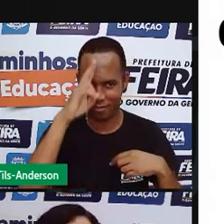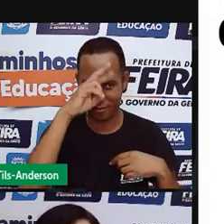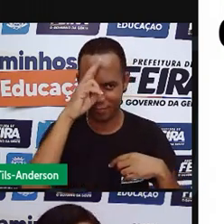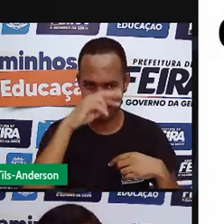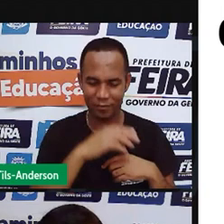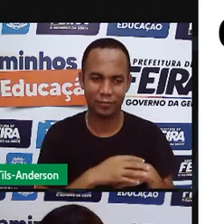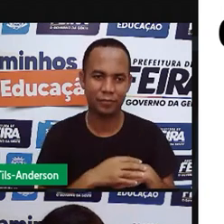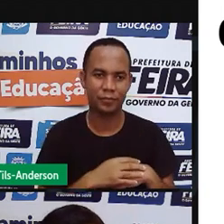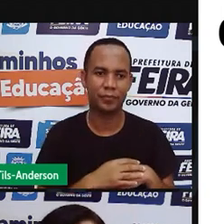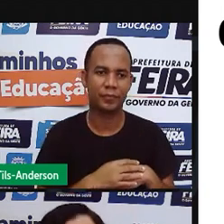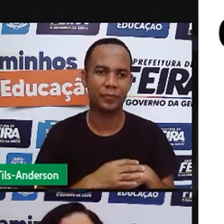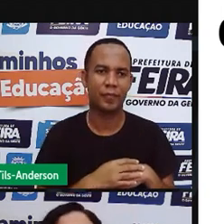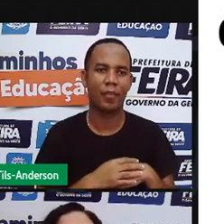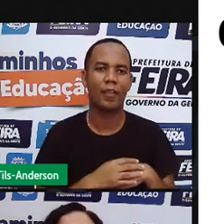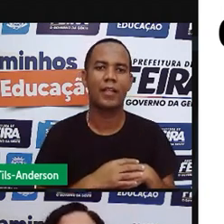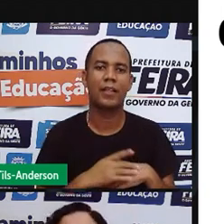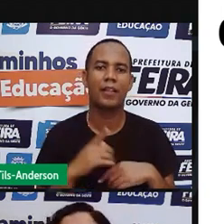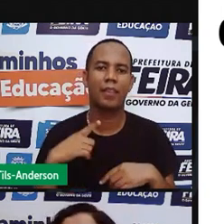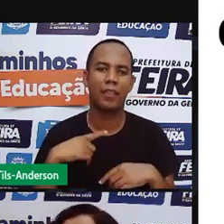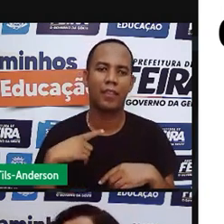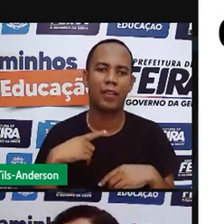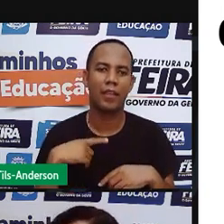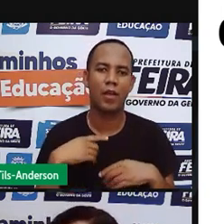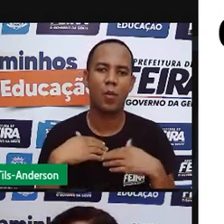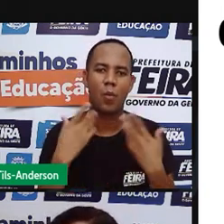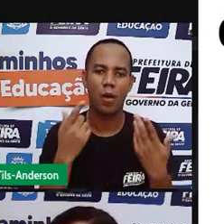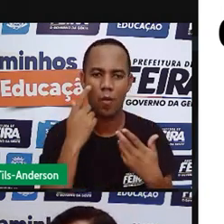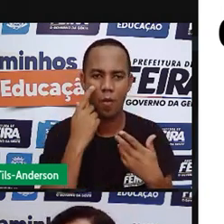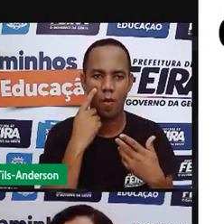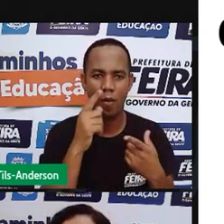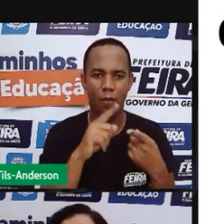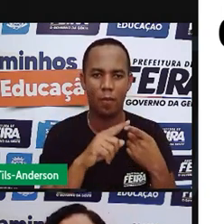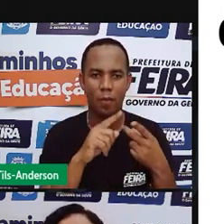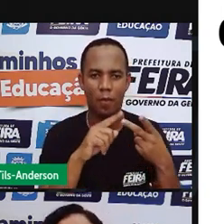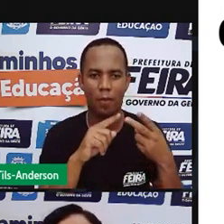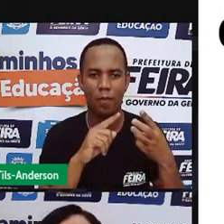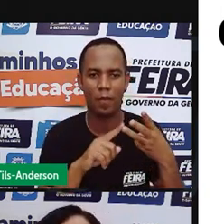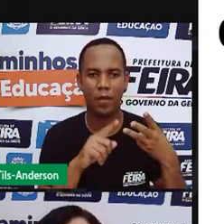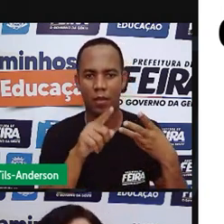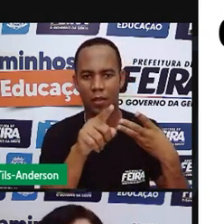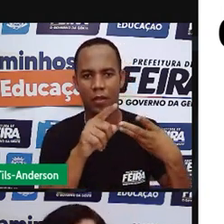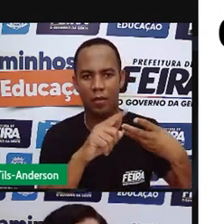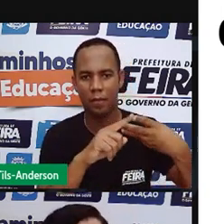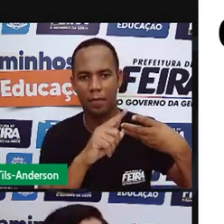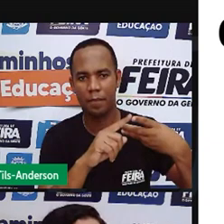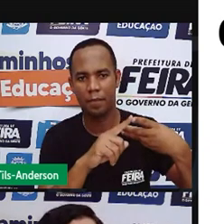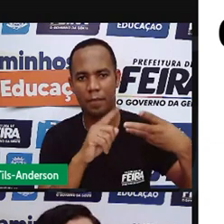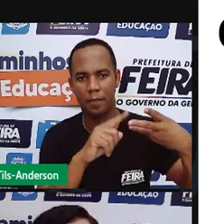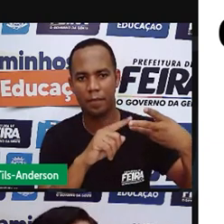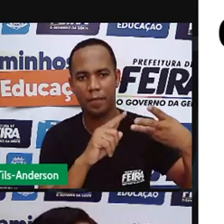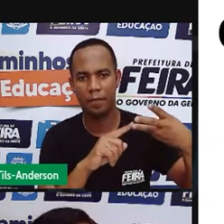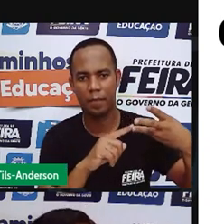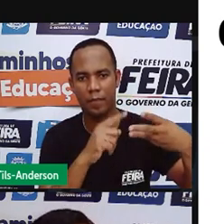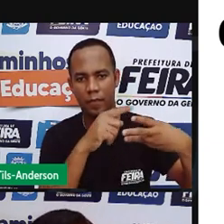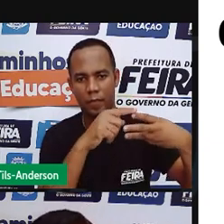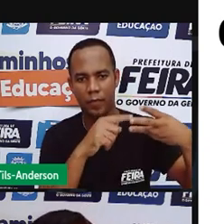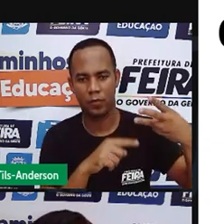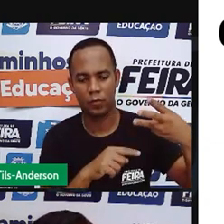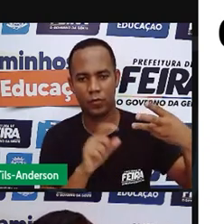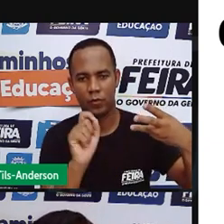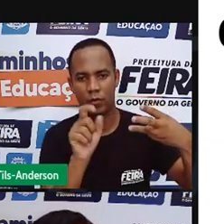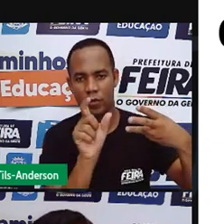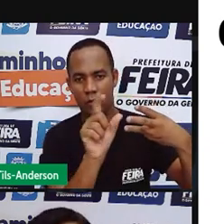Pecuária de corte, pecuária leiteira e a pecuária de lã. Se você lembrar do